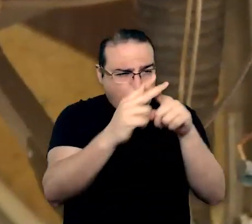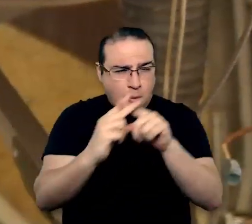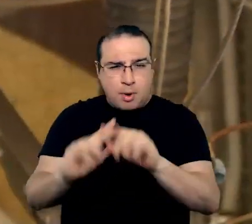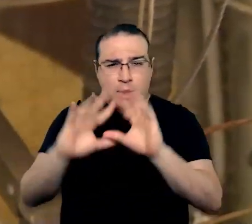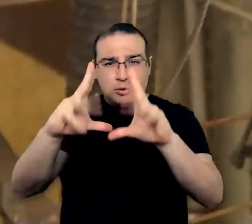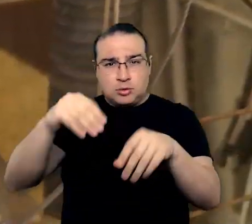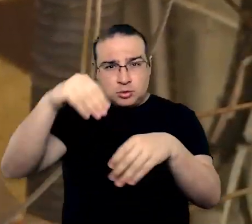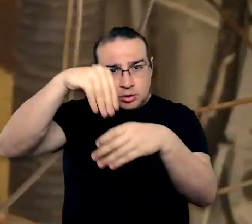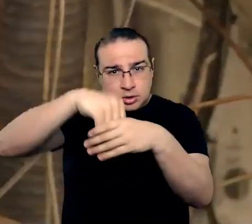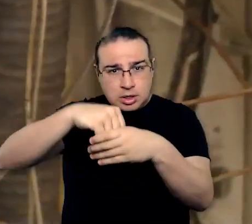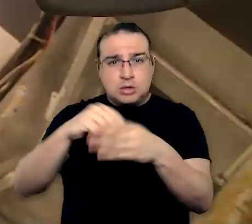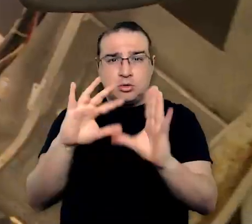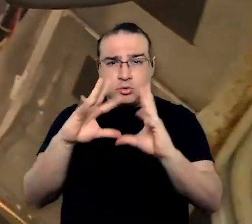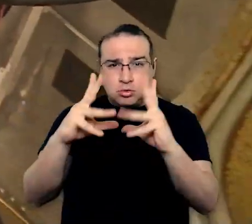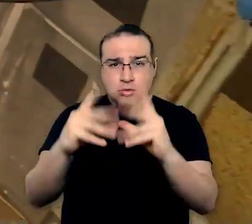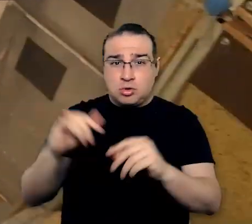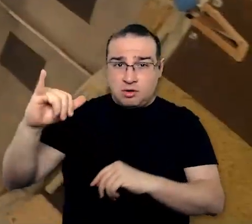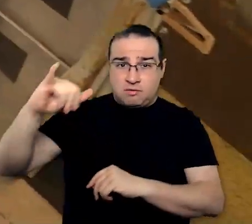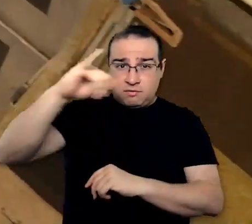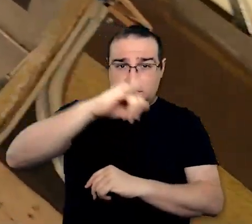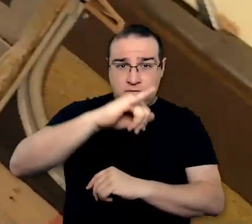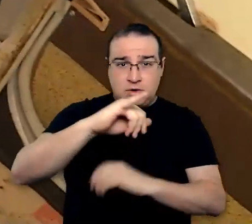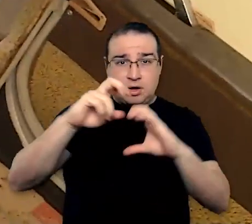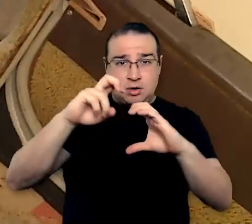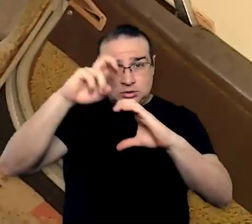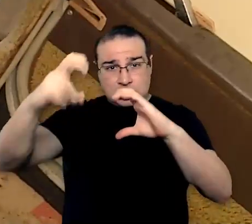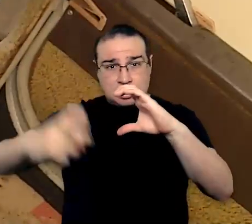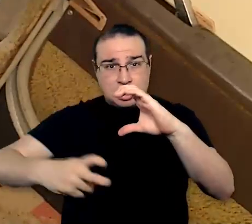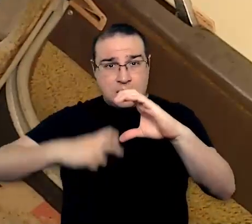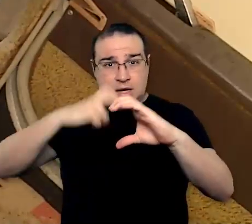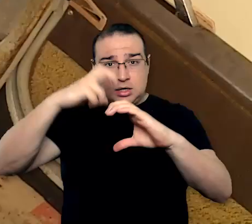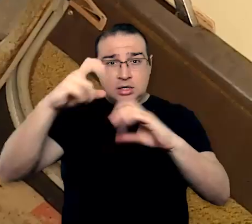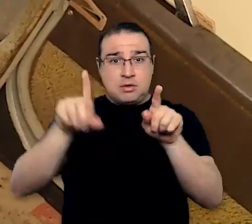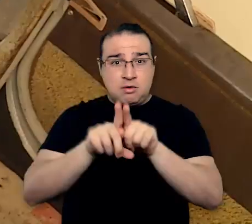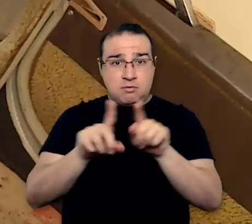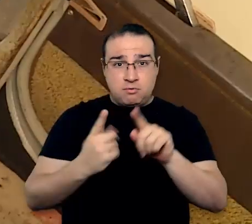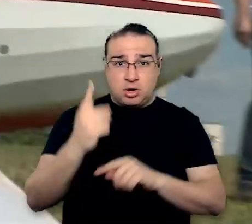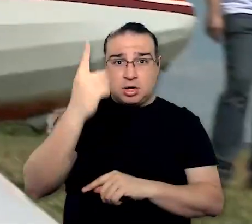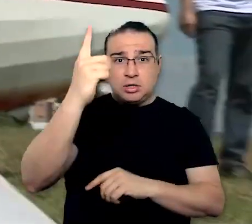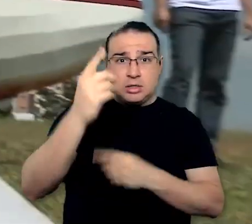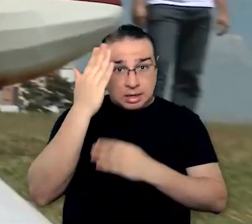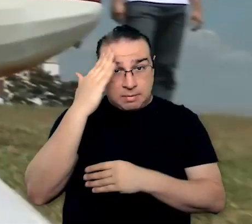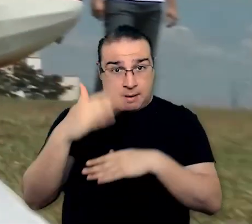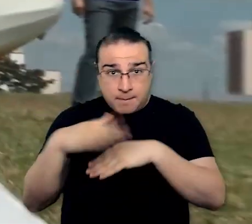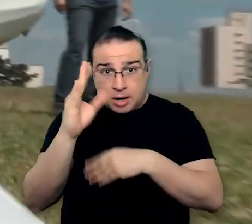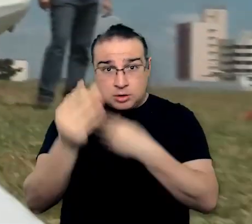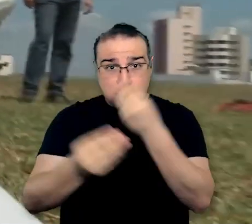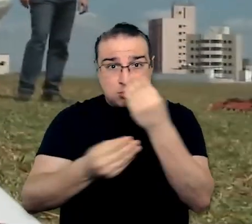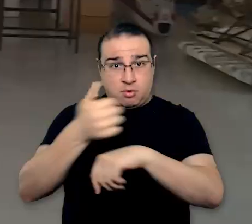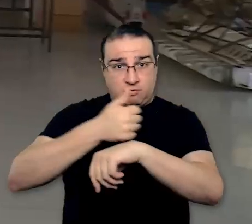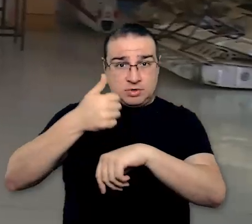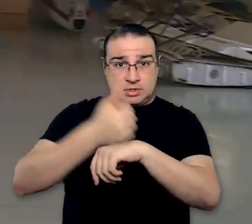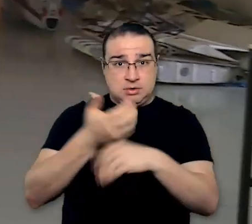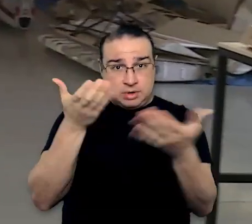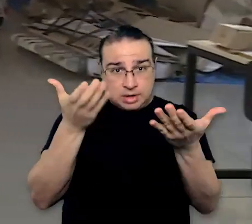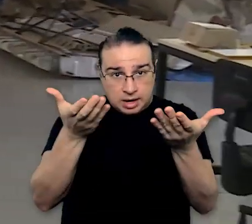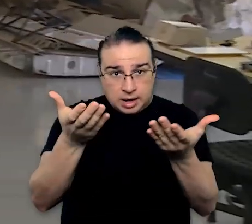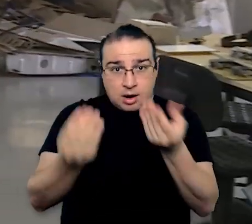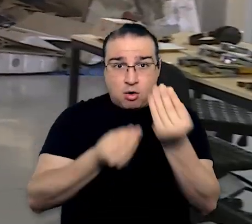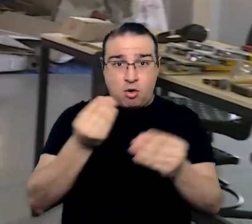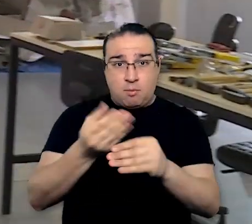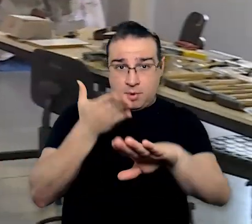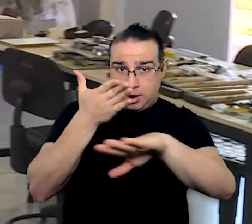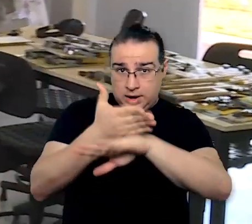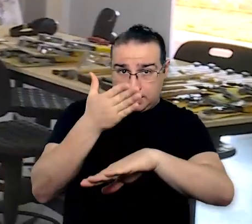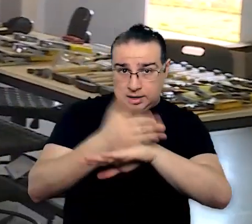e manutenção de equipamentos, aviões, satélites e foguetes. Para saber mais sobre a profissão e o